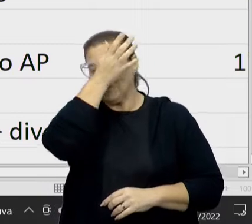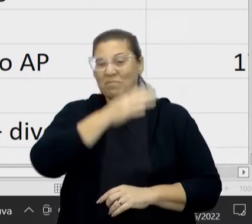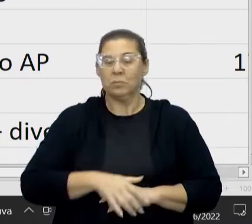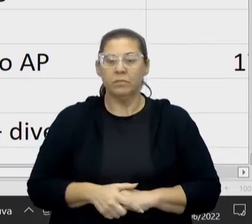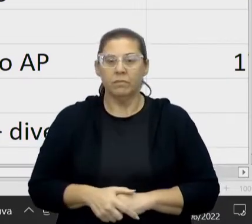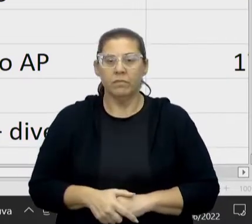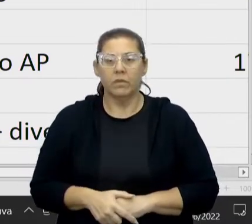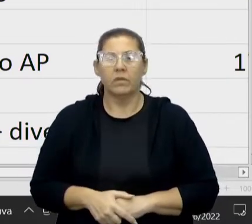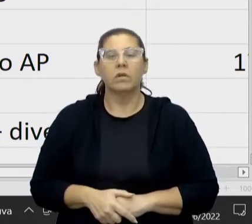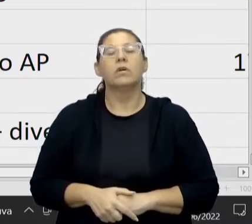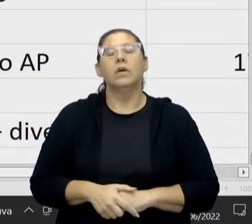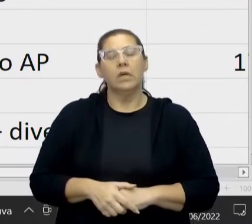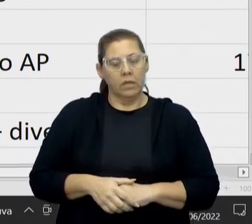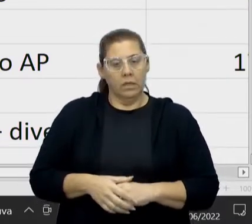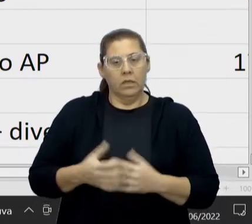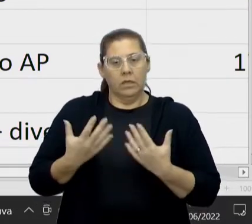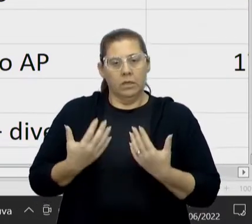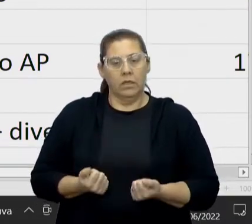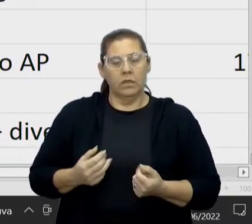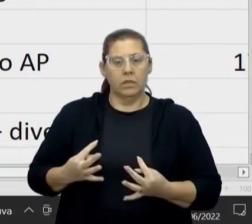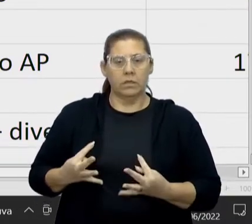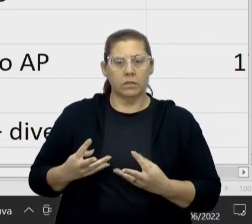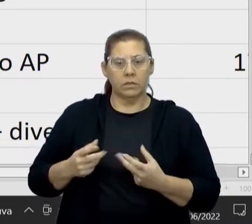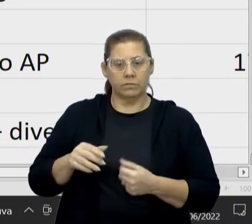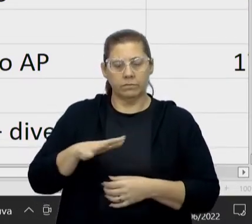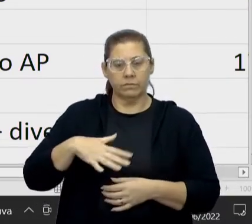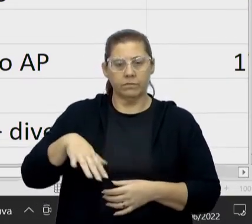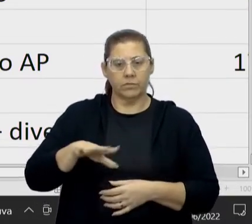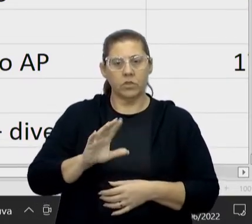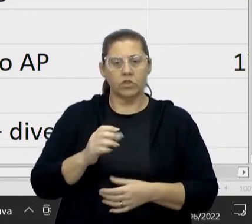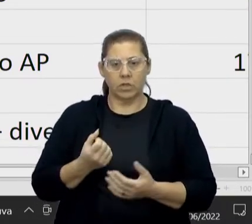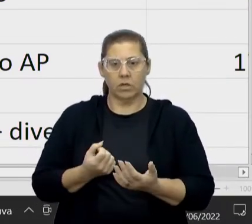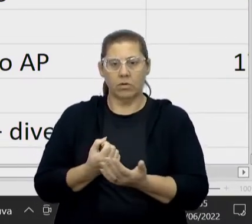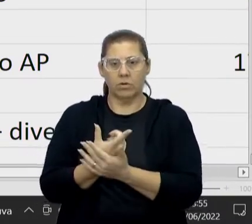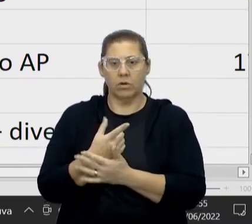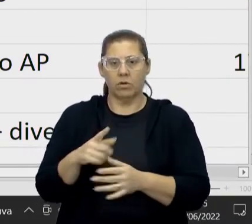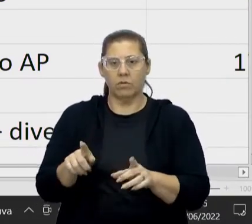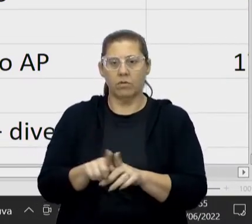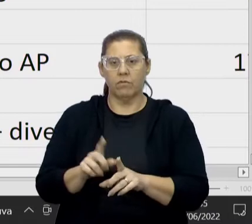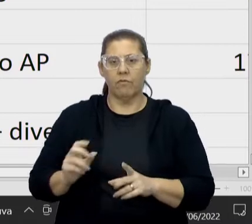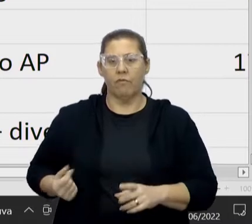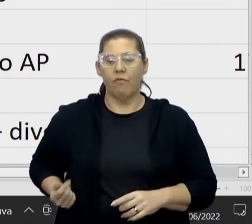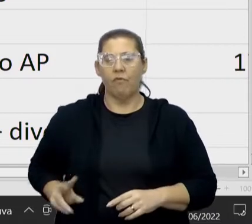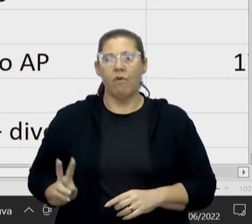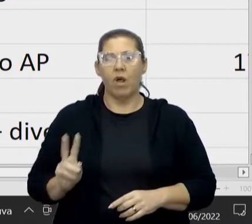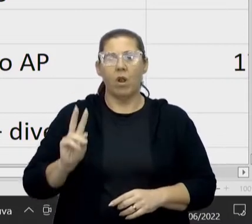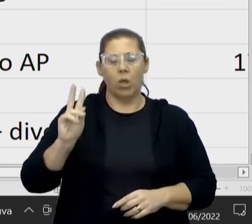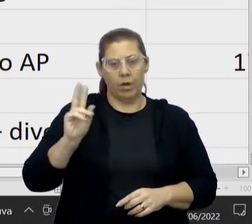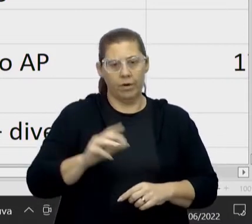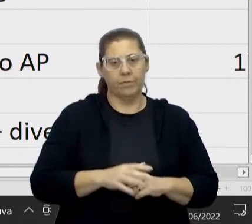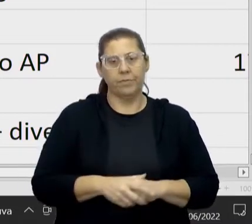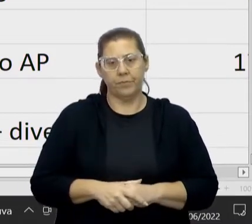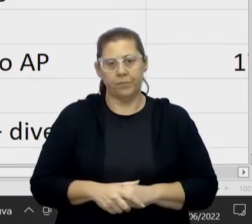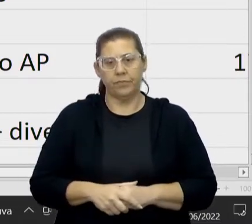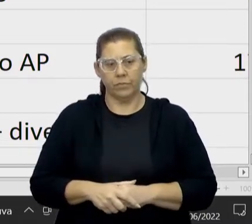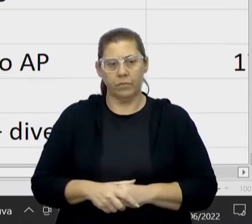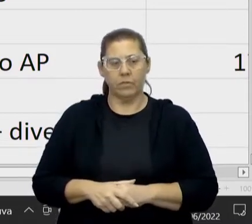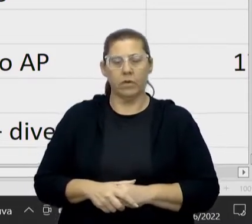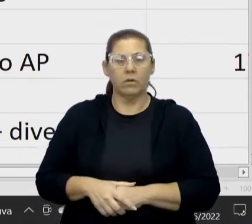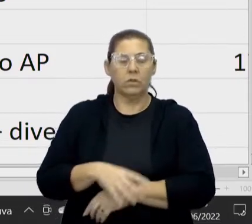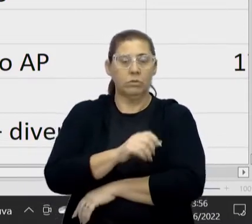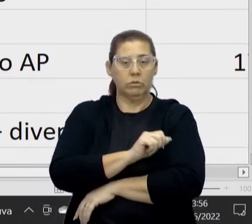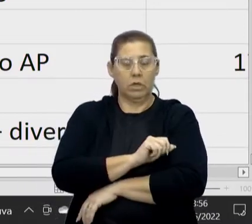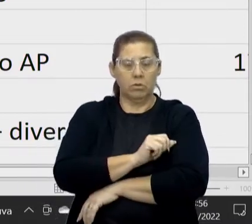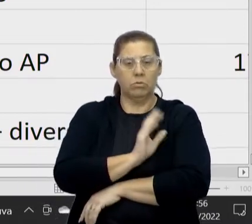contratação é feita toda via Brasil mesmo. Então ele já cobra esse valor aí dos nossos futuros estudantes.